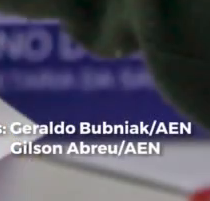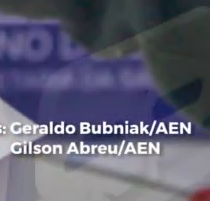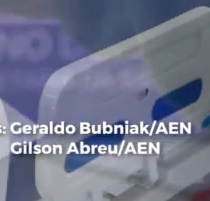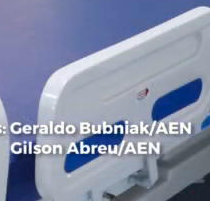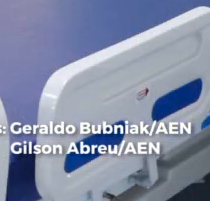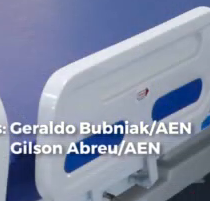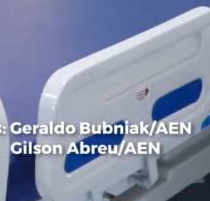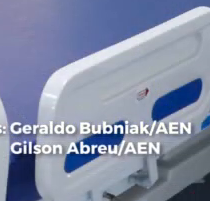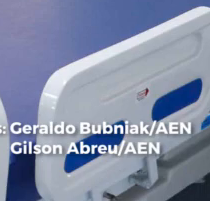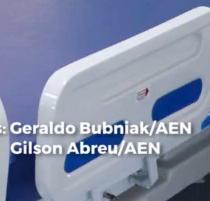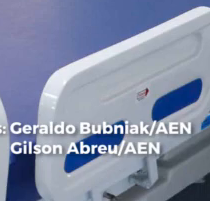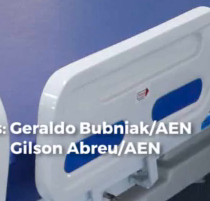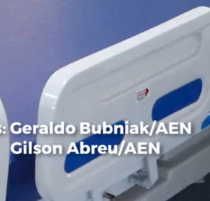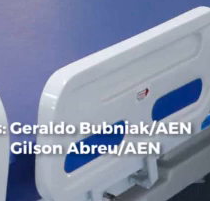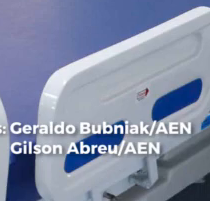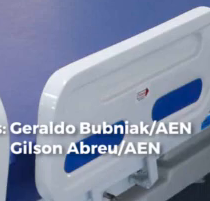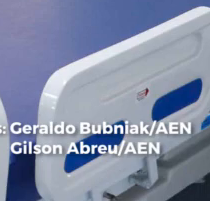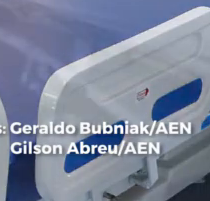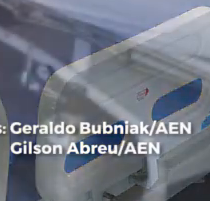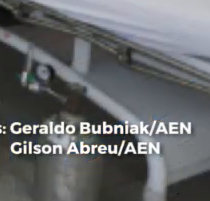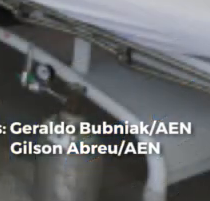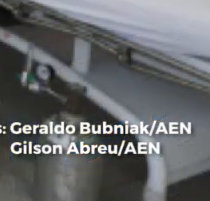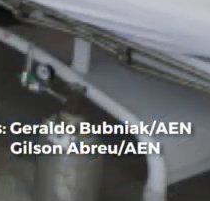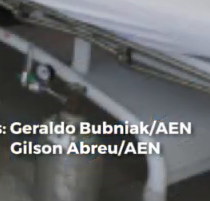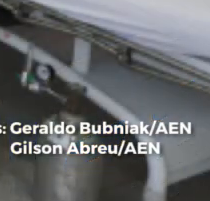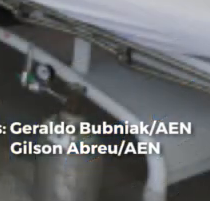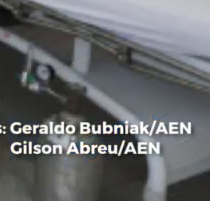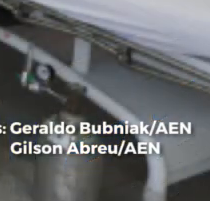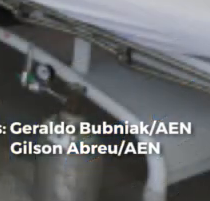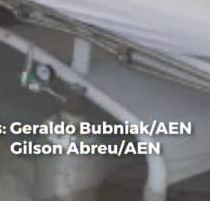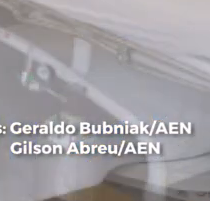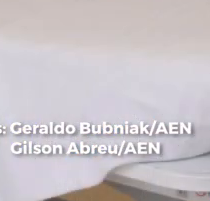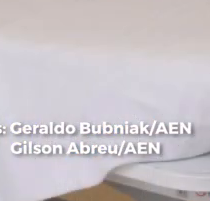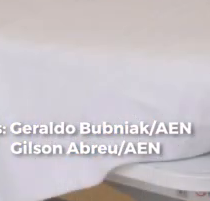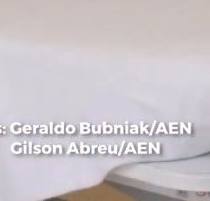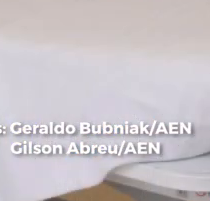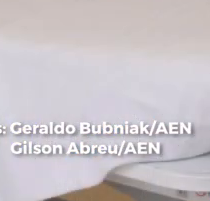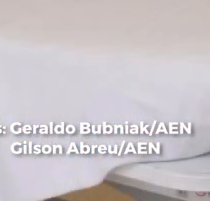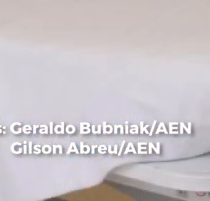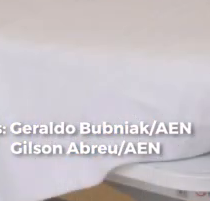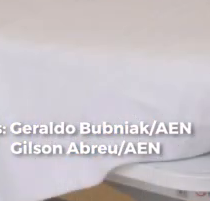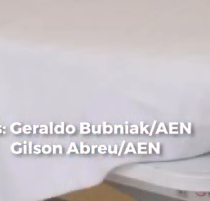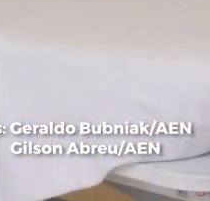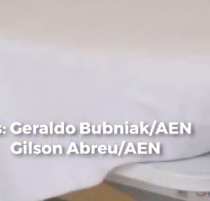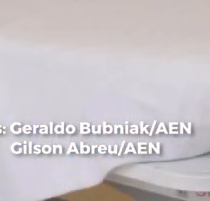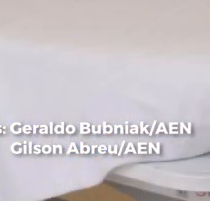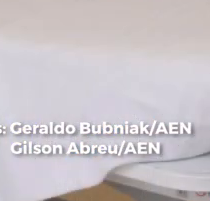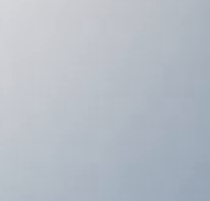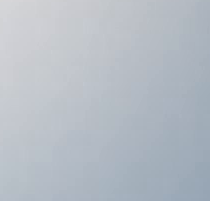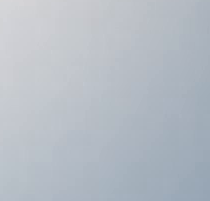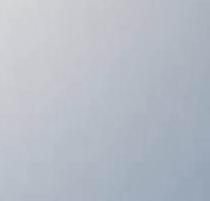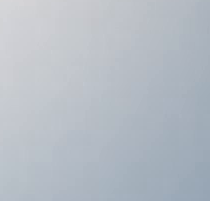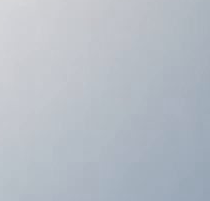milhões para a implantação de equipamentos, leitos e UTIs para o atendimento a vítimas de Covid.